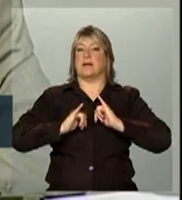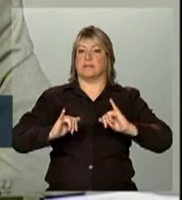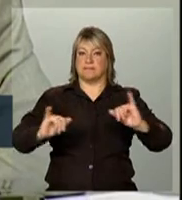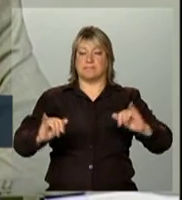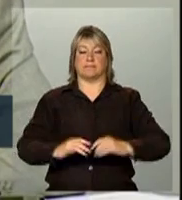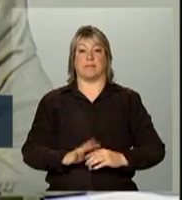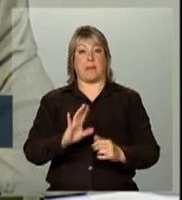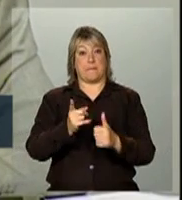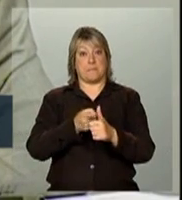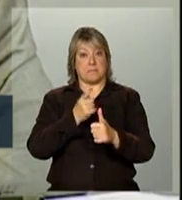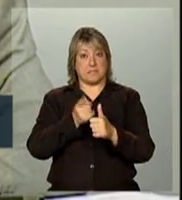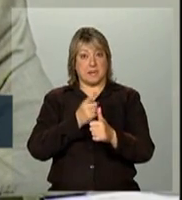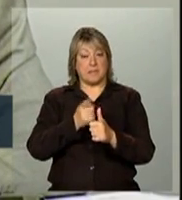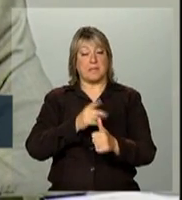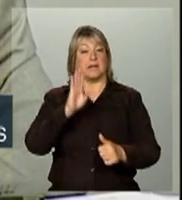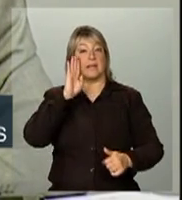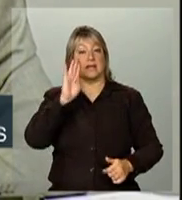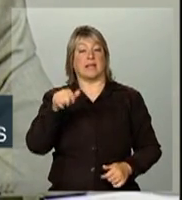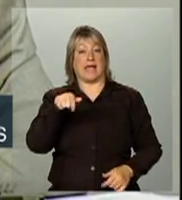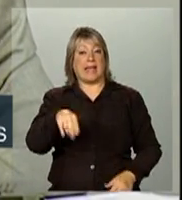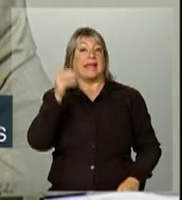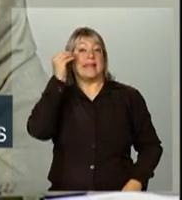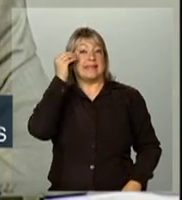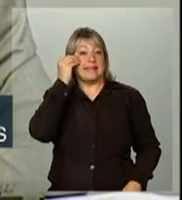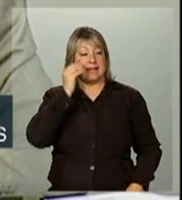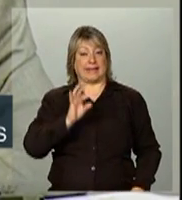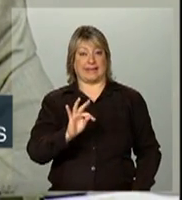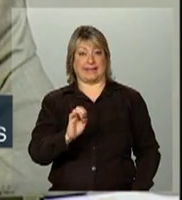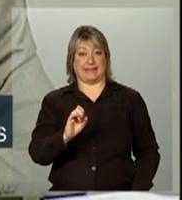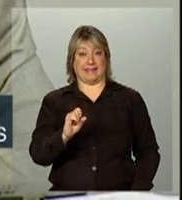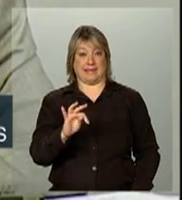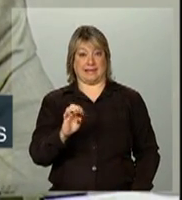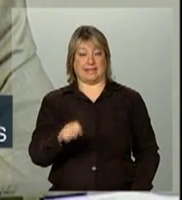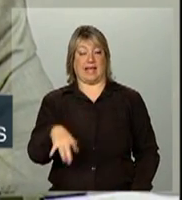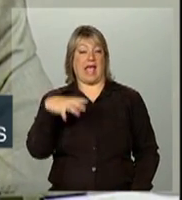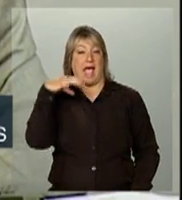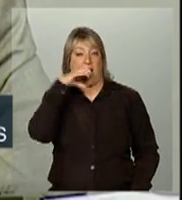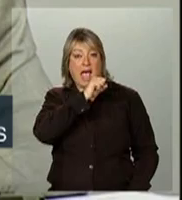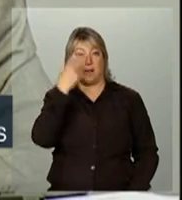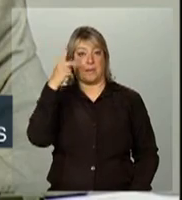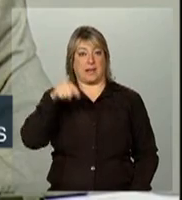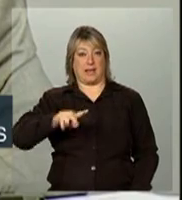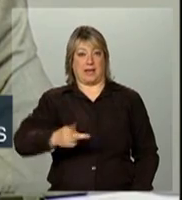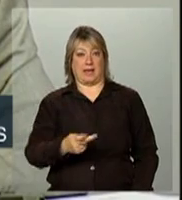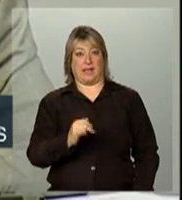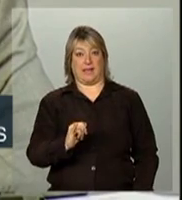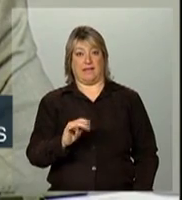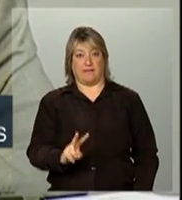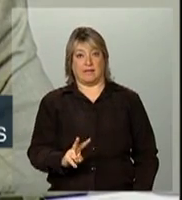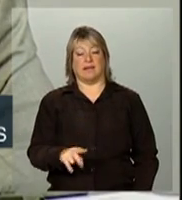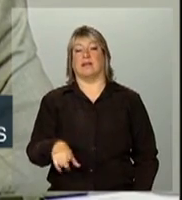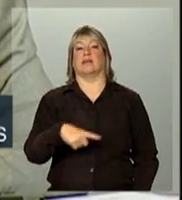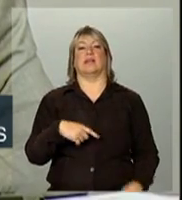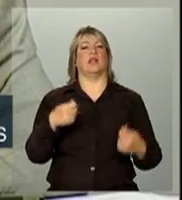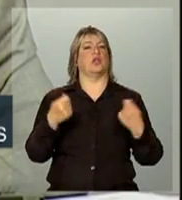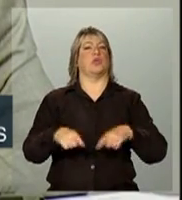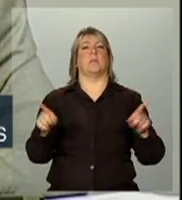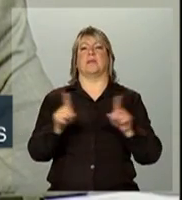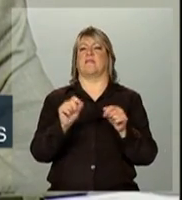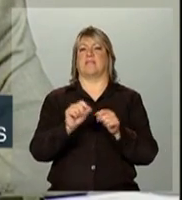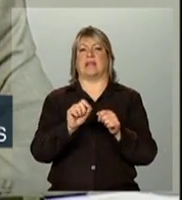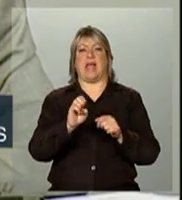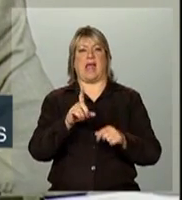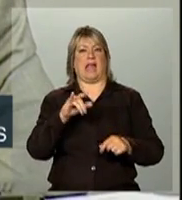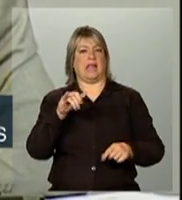Primeiro, é só desmistificar. O teste rápido para HIV é diagnóstico, não tem de fazer lisa nenhum depois. ele é